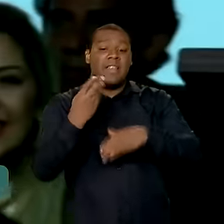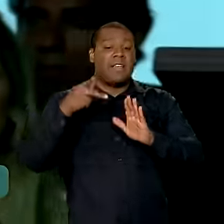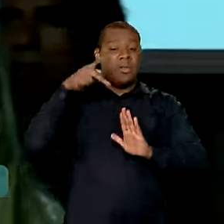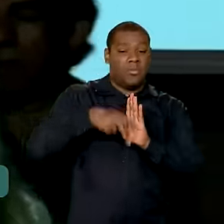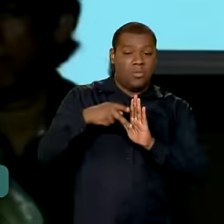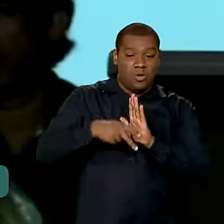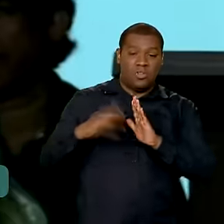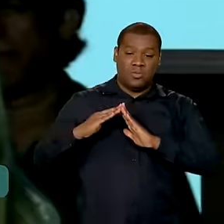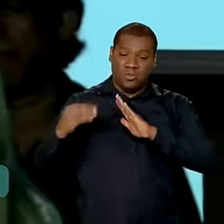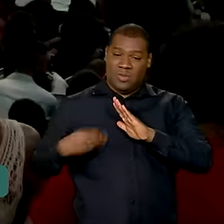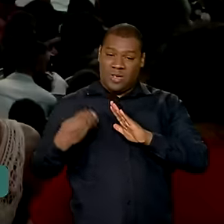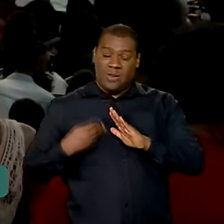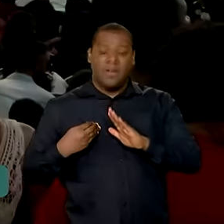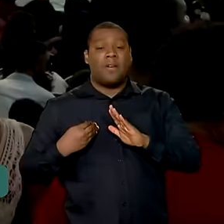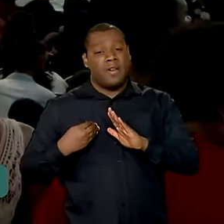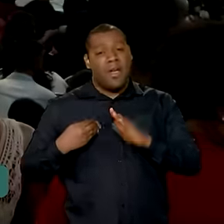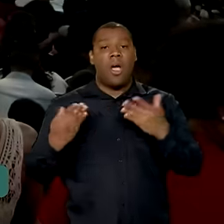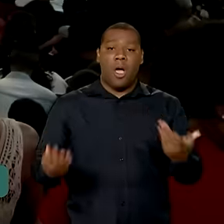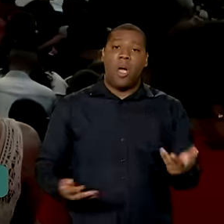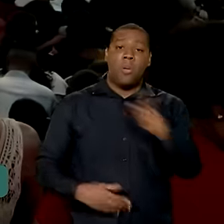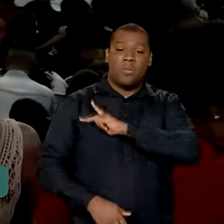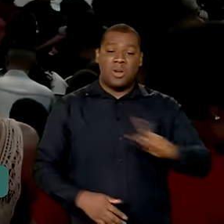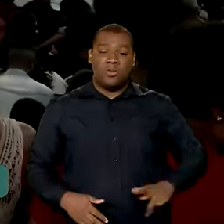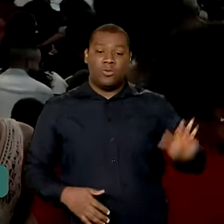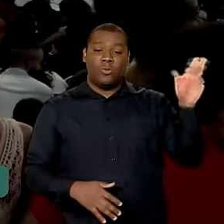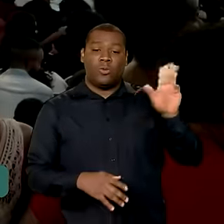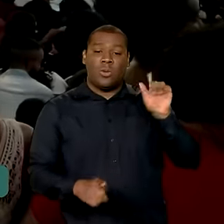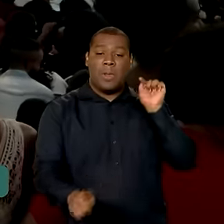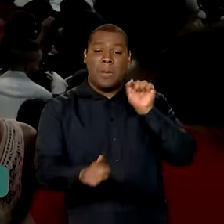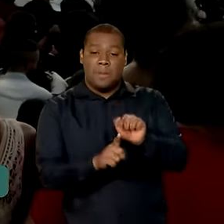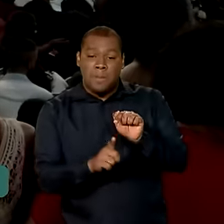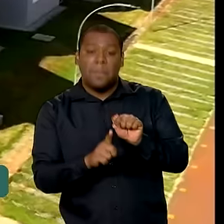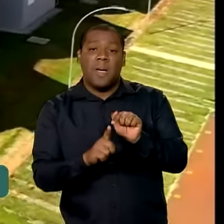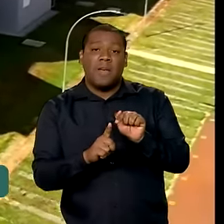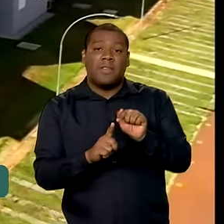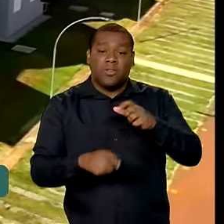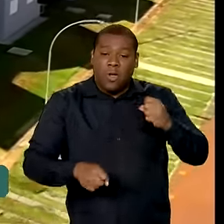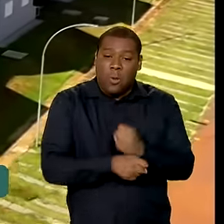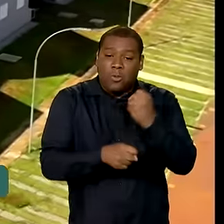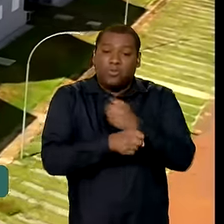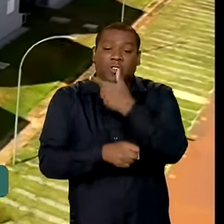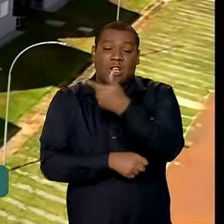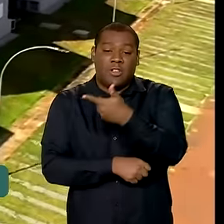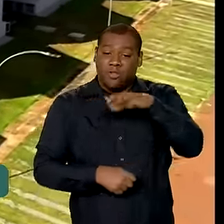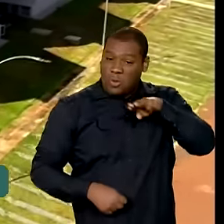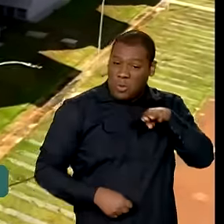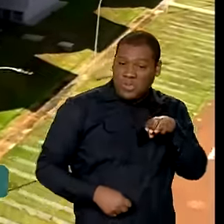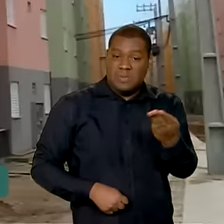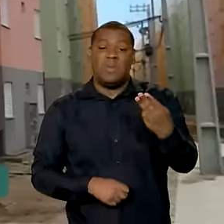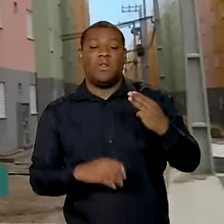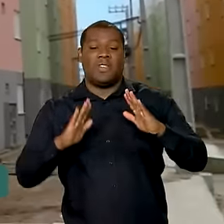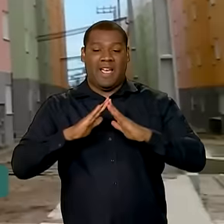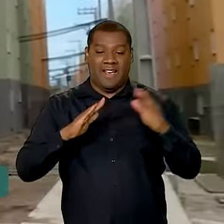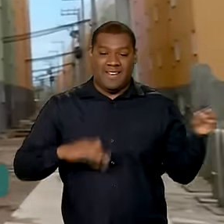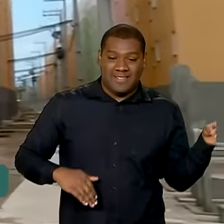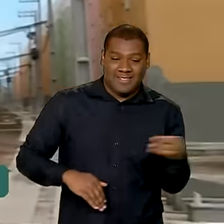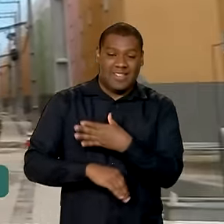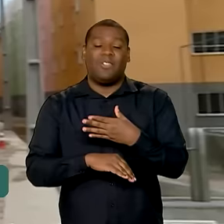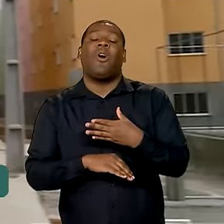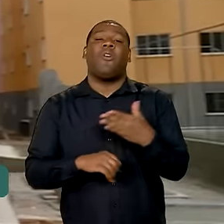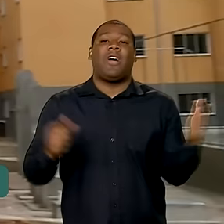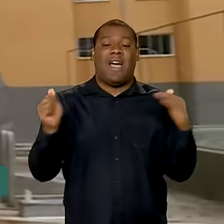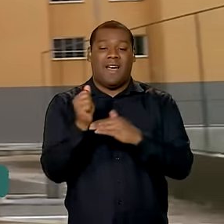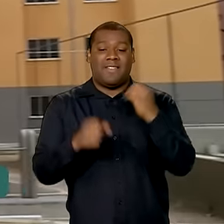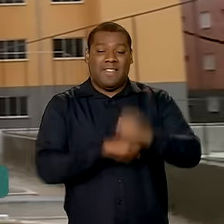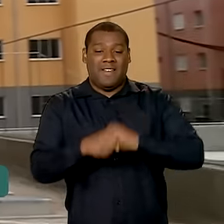Lula no ano passado, com a meta de contratar 2 milhões de novas moradias até 2026. Na nova fase do